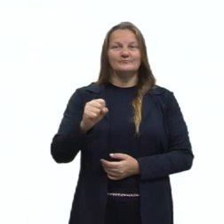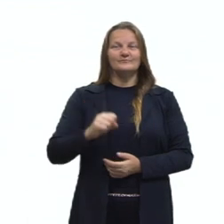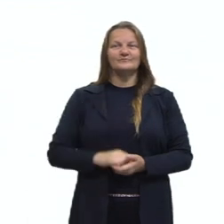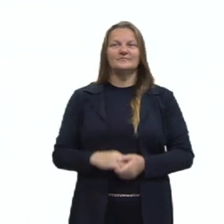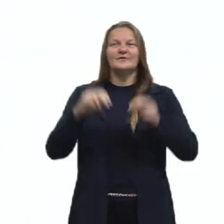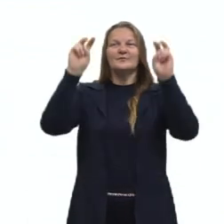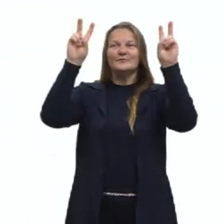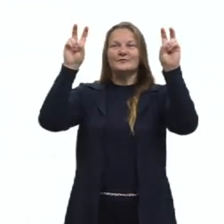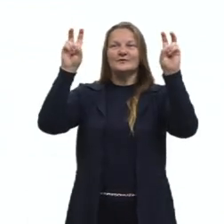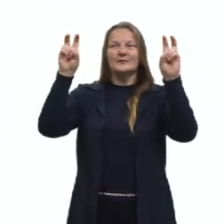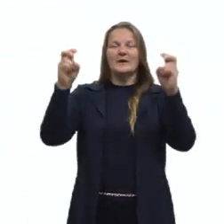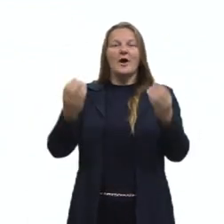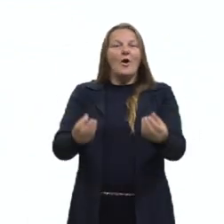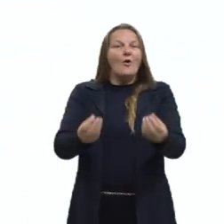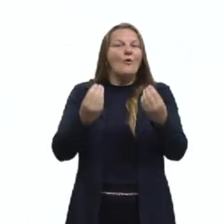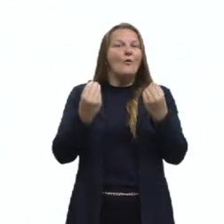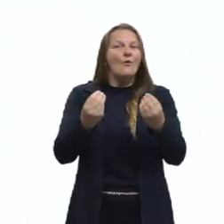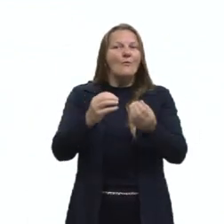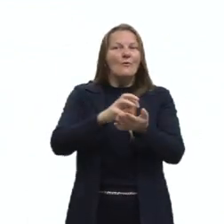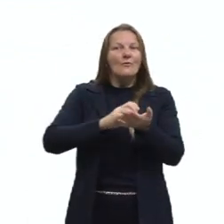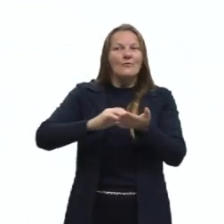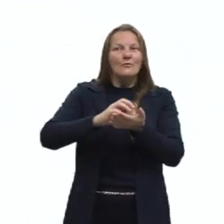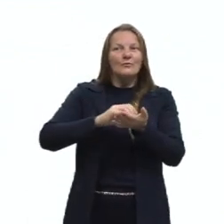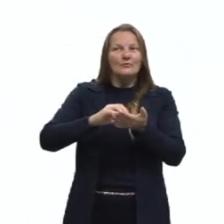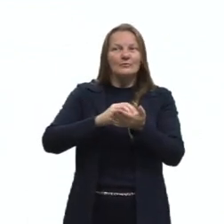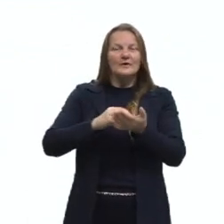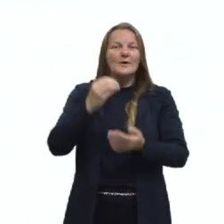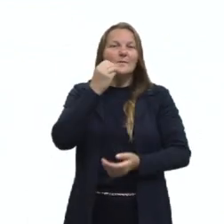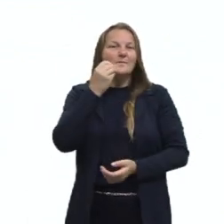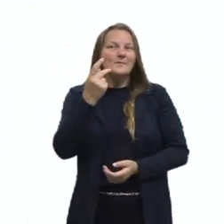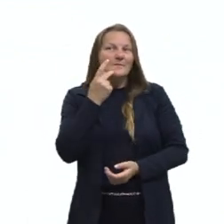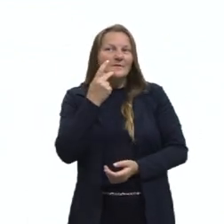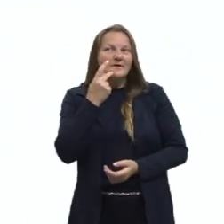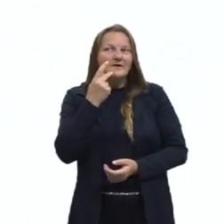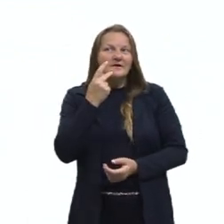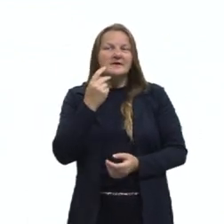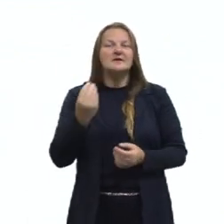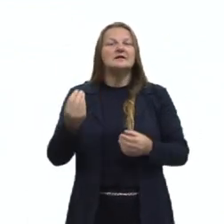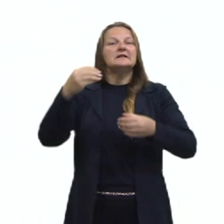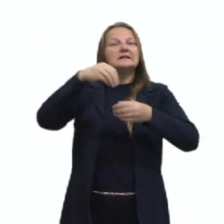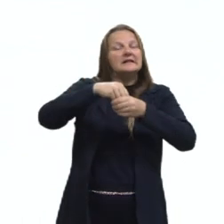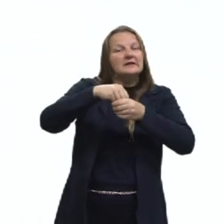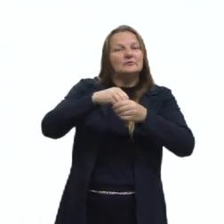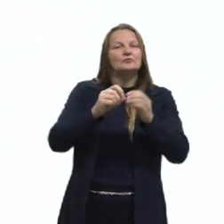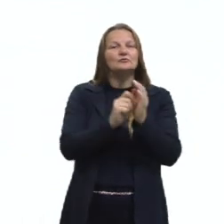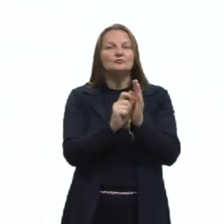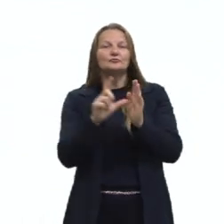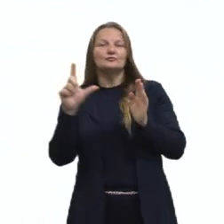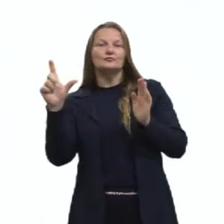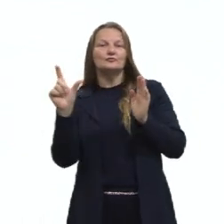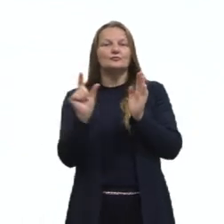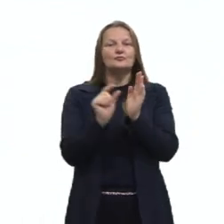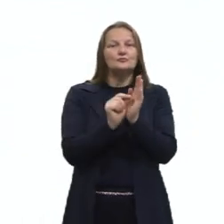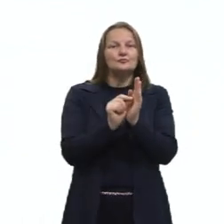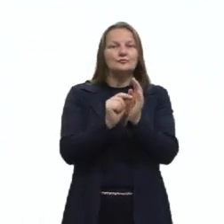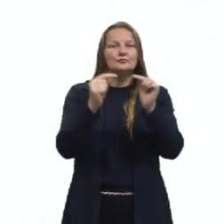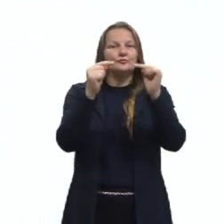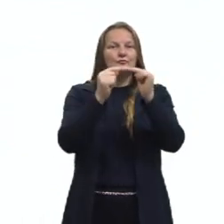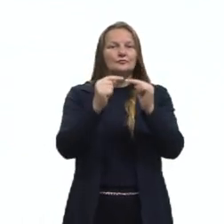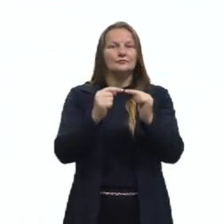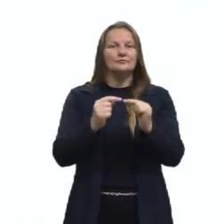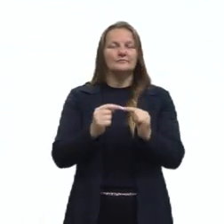aula é como calcular a probabilidade em uma análise combinatória.